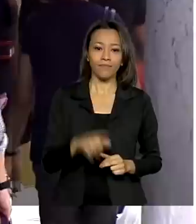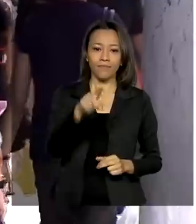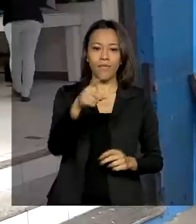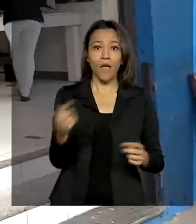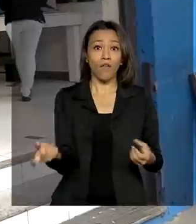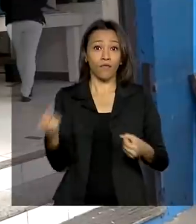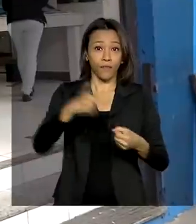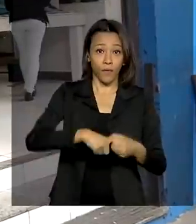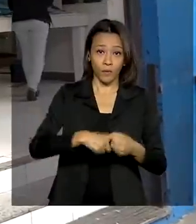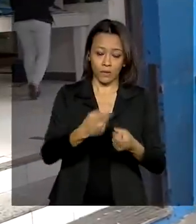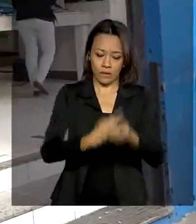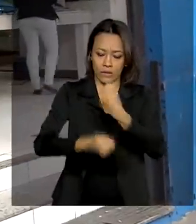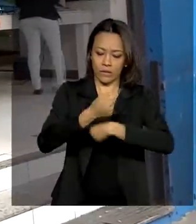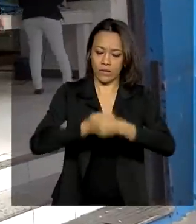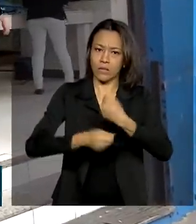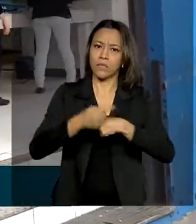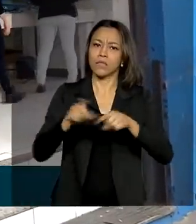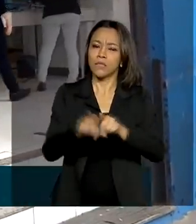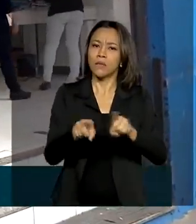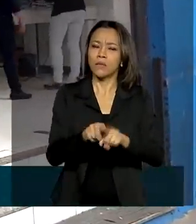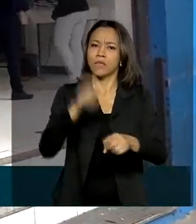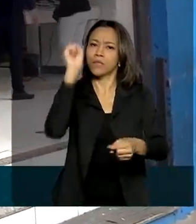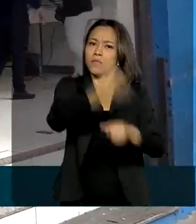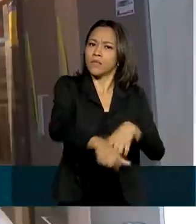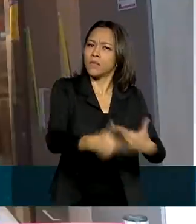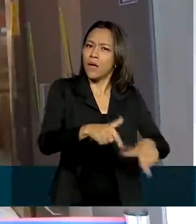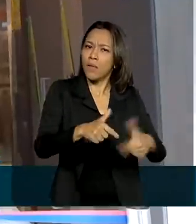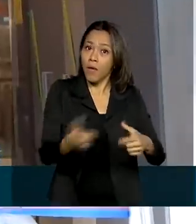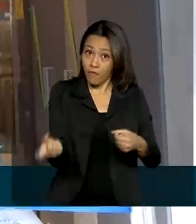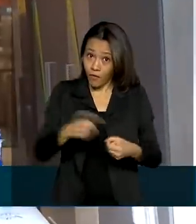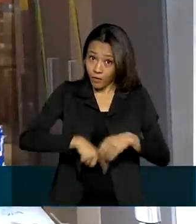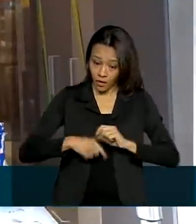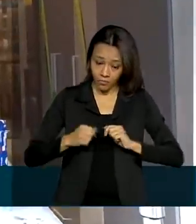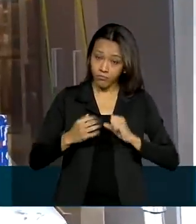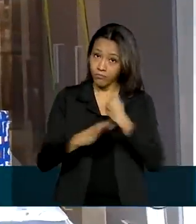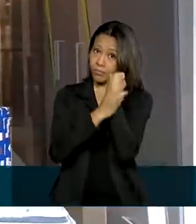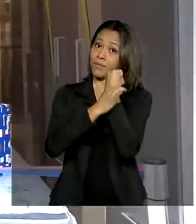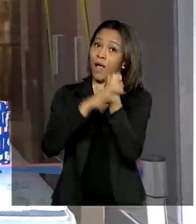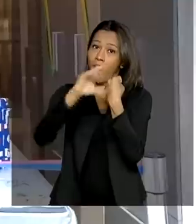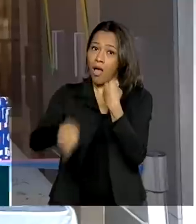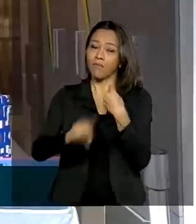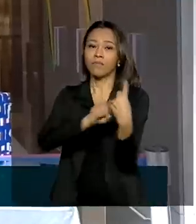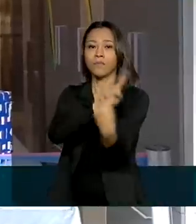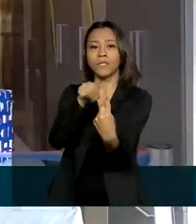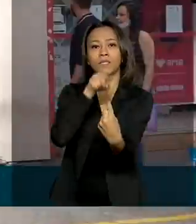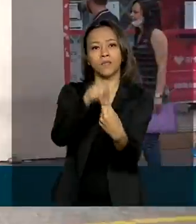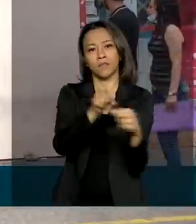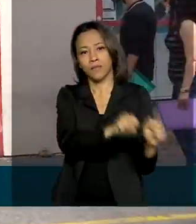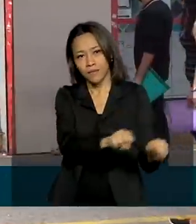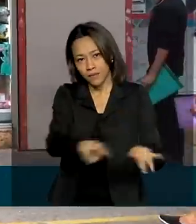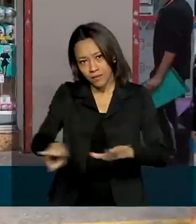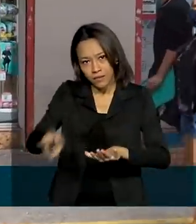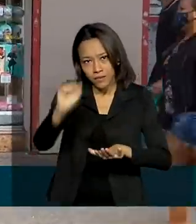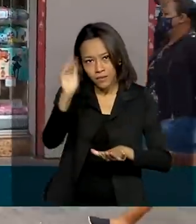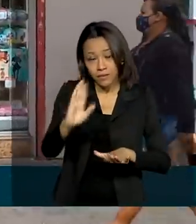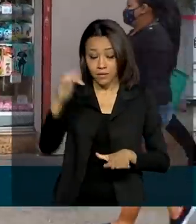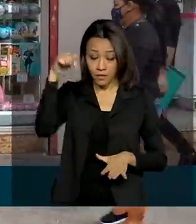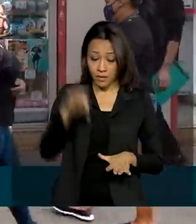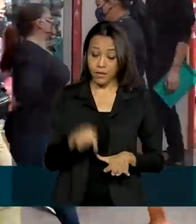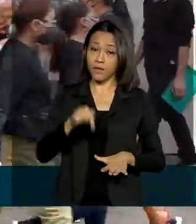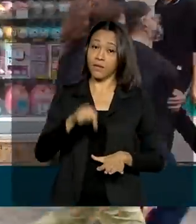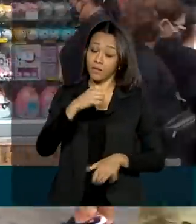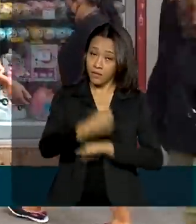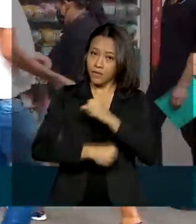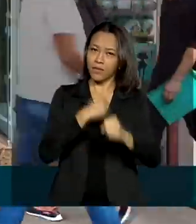Retomada da economia e dos empregos com segurança. Esse é o objetivo da Semana Brasil, neste ano em que o